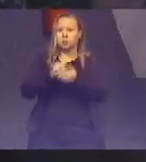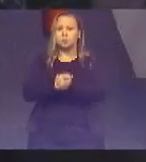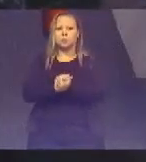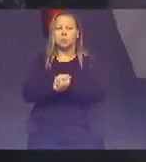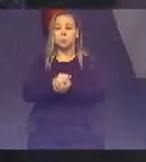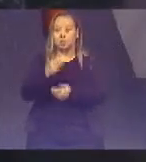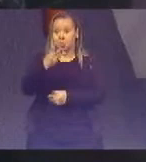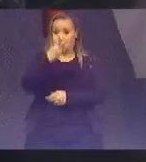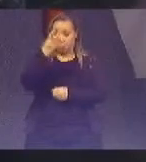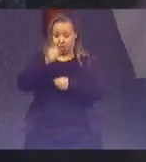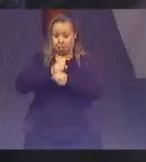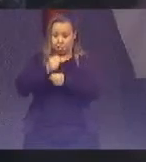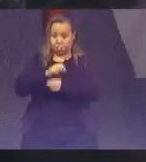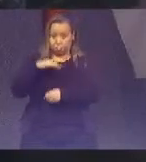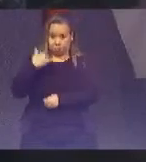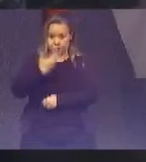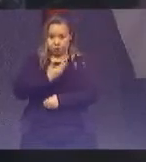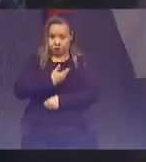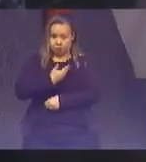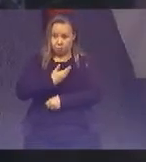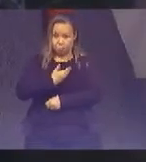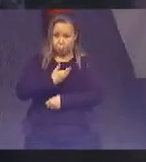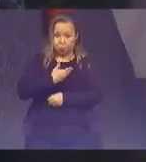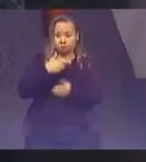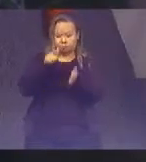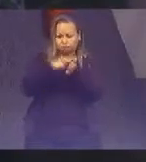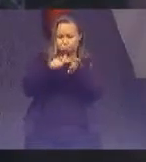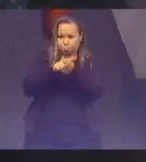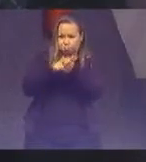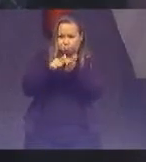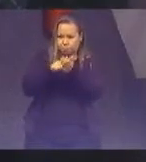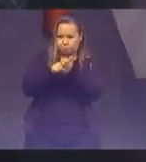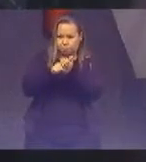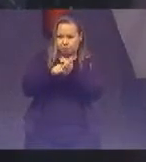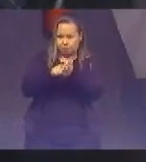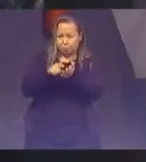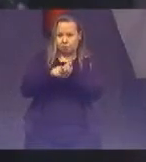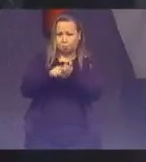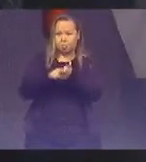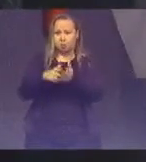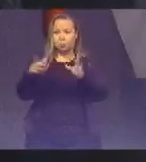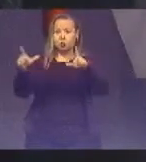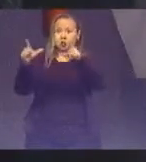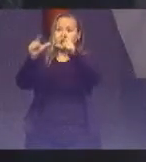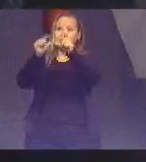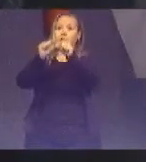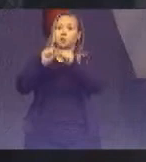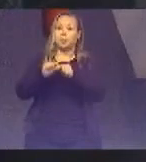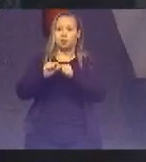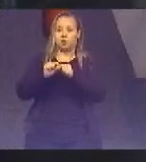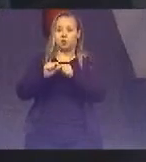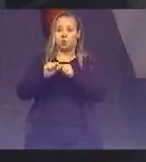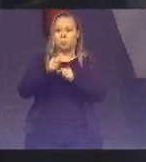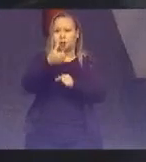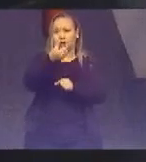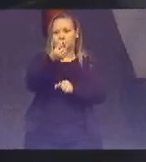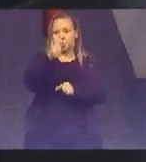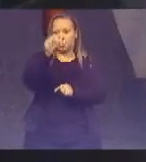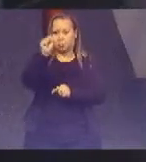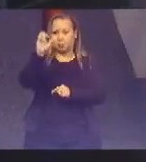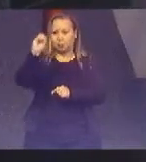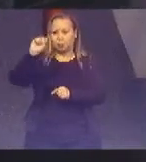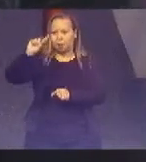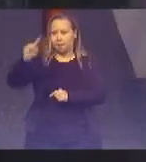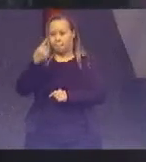em três anos, nosso consumo de papel foi reduzido em quase 680 mil resmas, ou